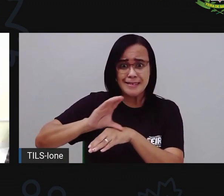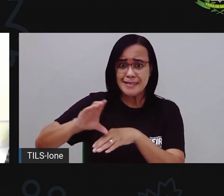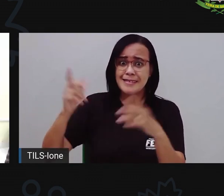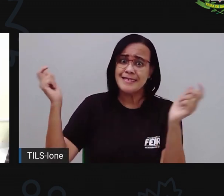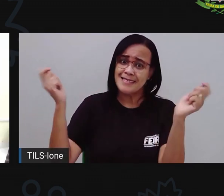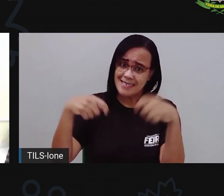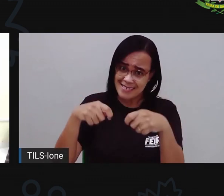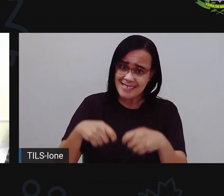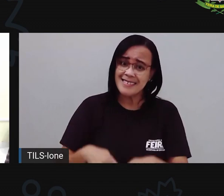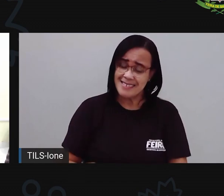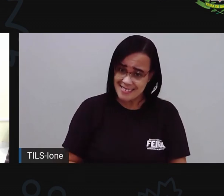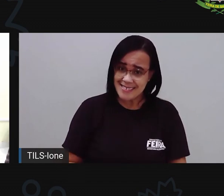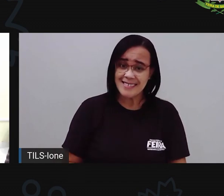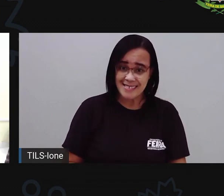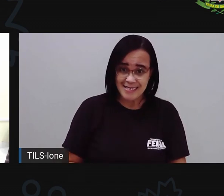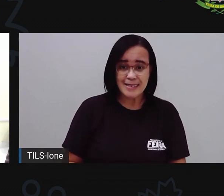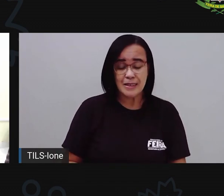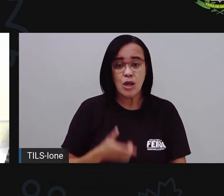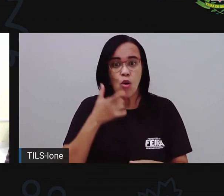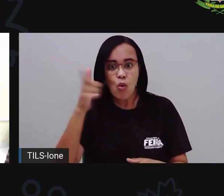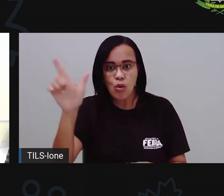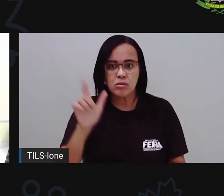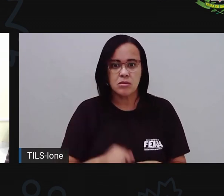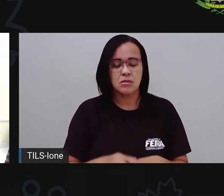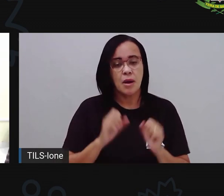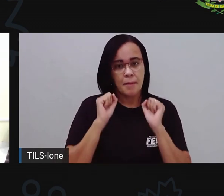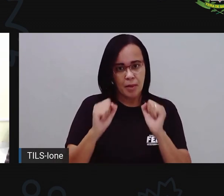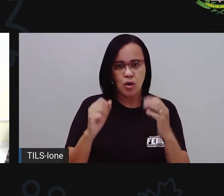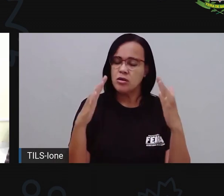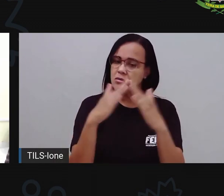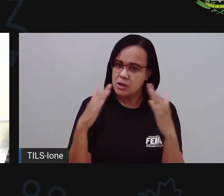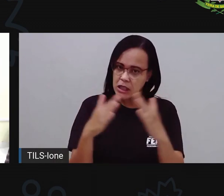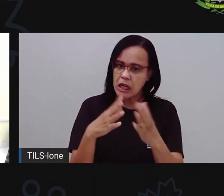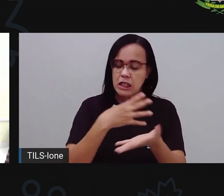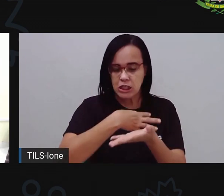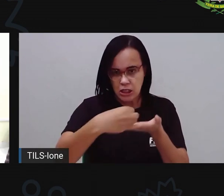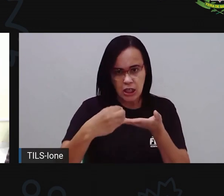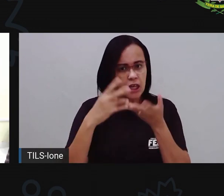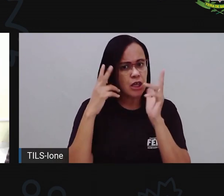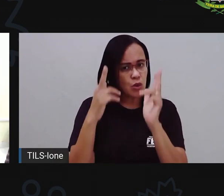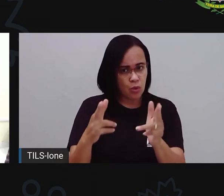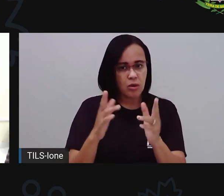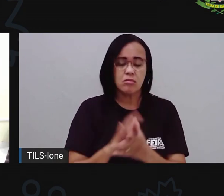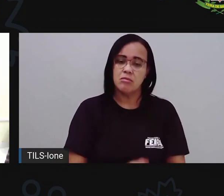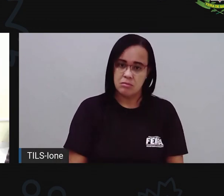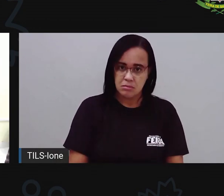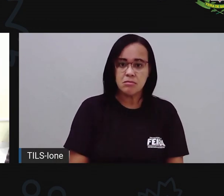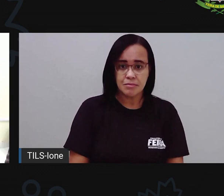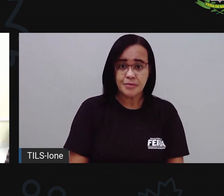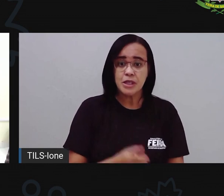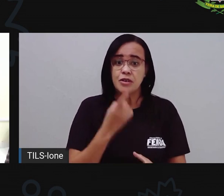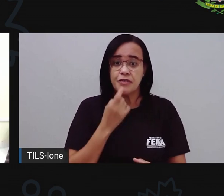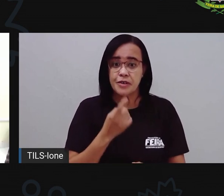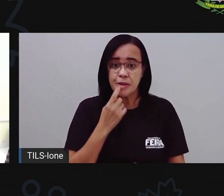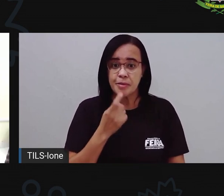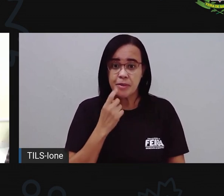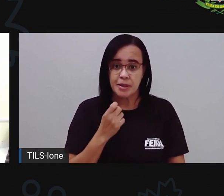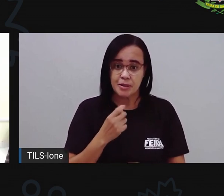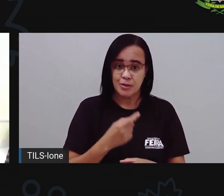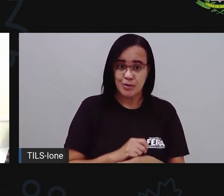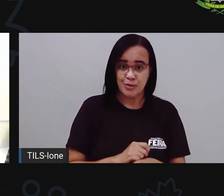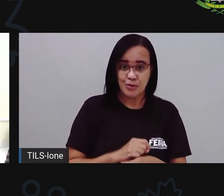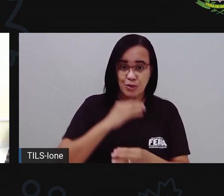Vou juntar agora o, pra gente encerrar, o vermelho com o verde.